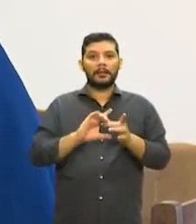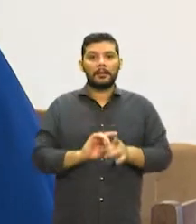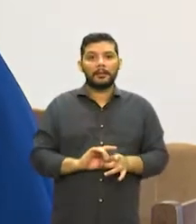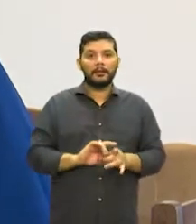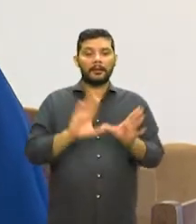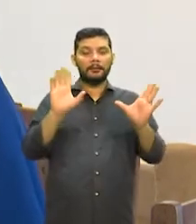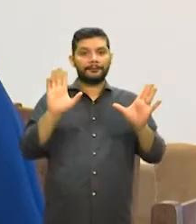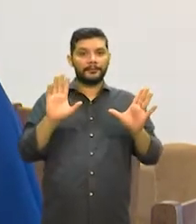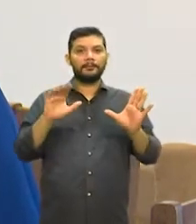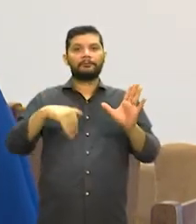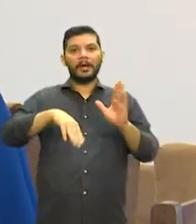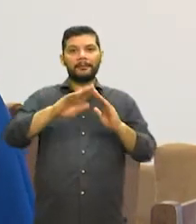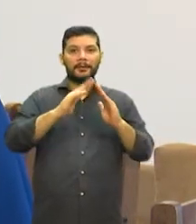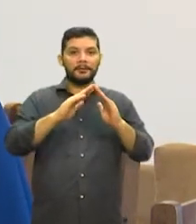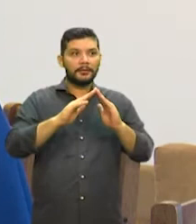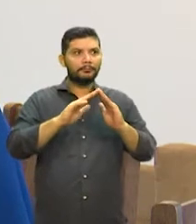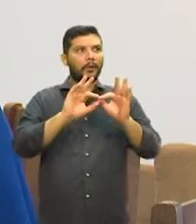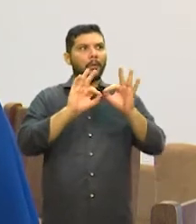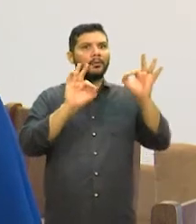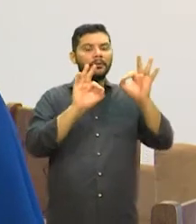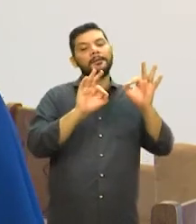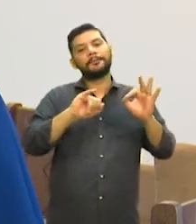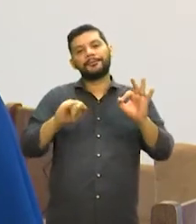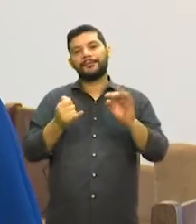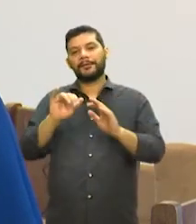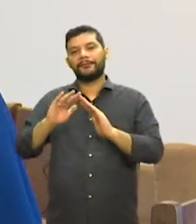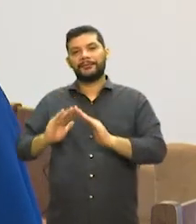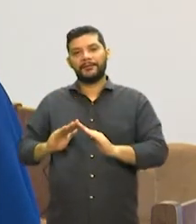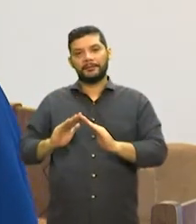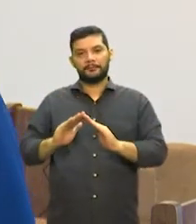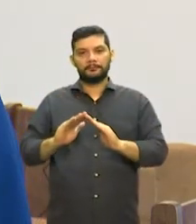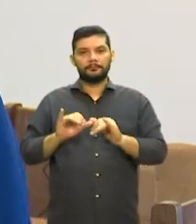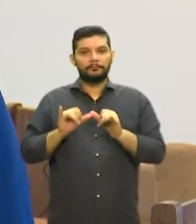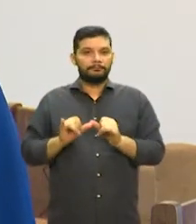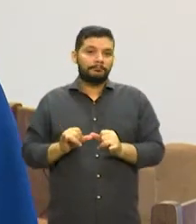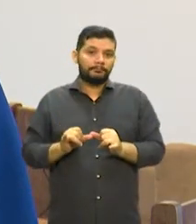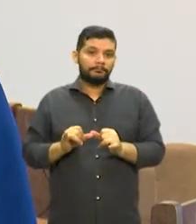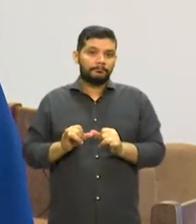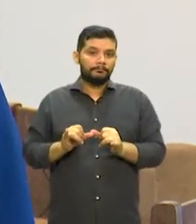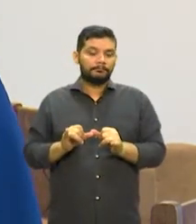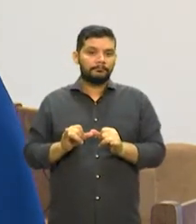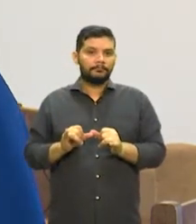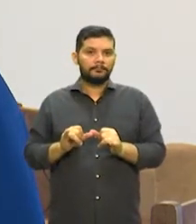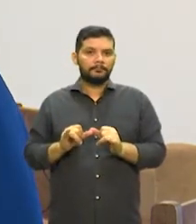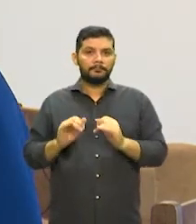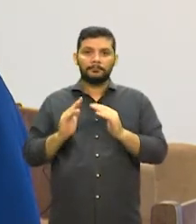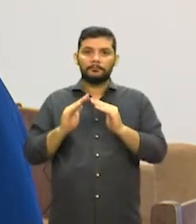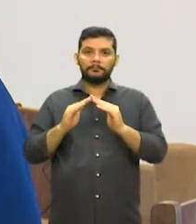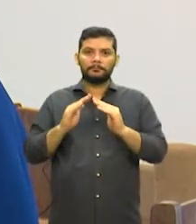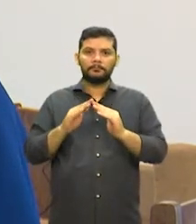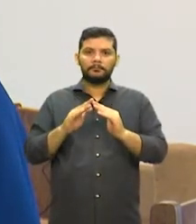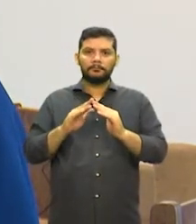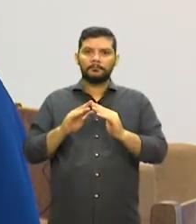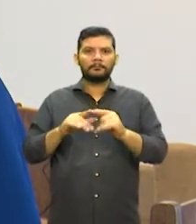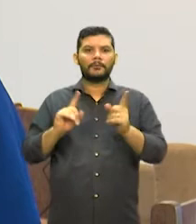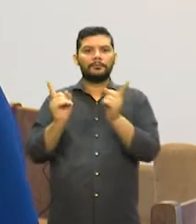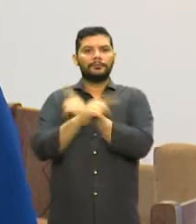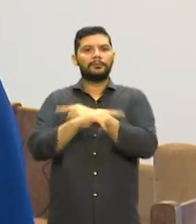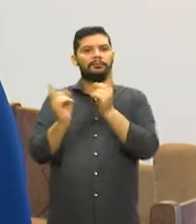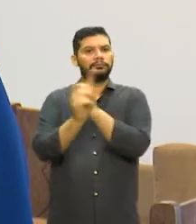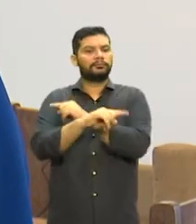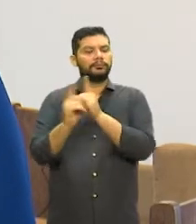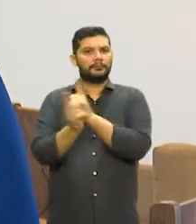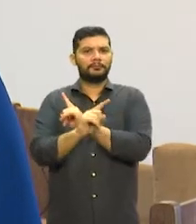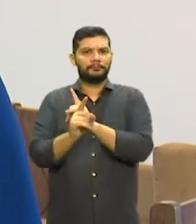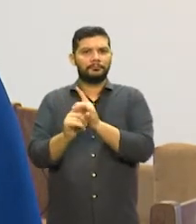e vêm se hospedar na casa. É uma casa transitória, é uma residência transitória. Ela